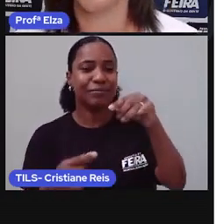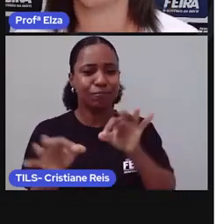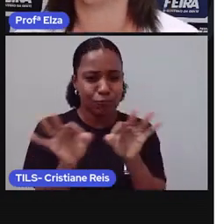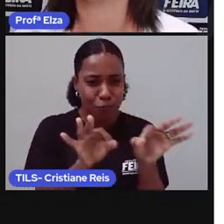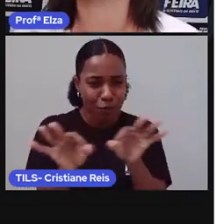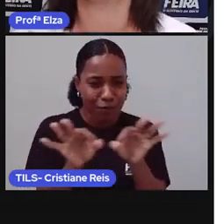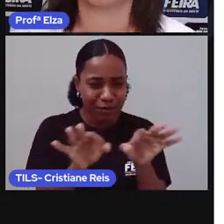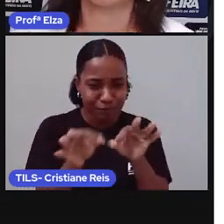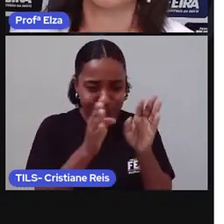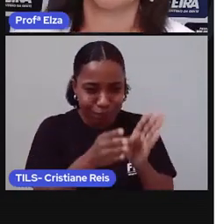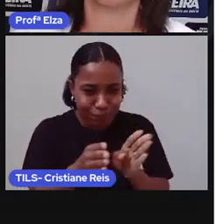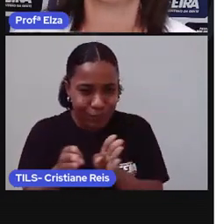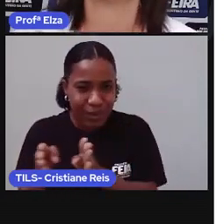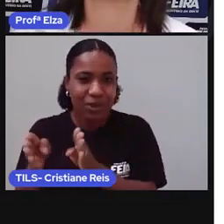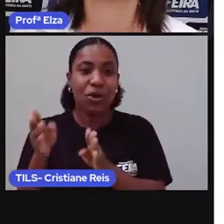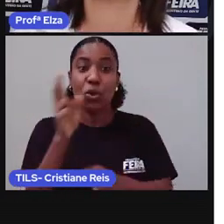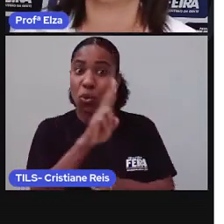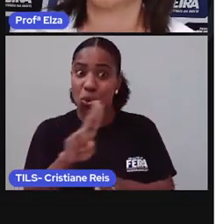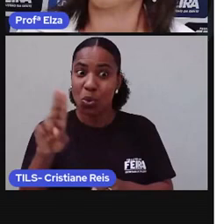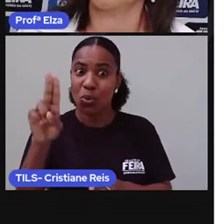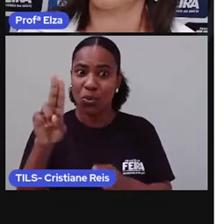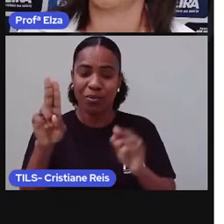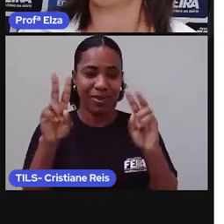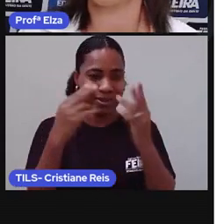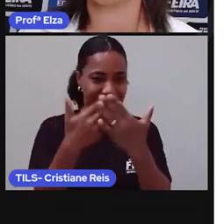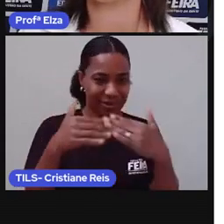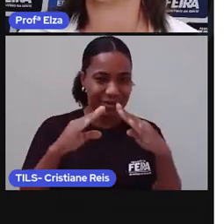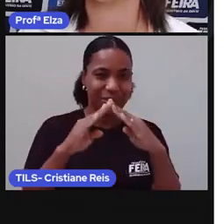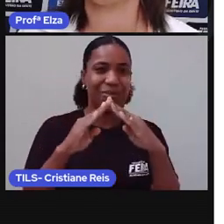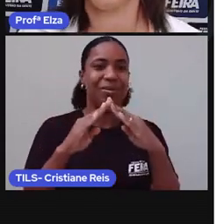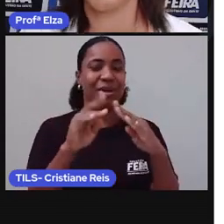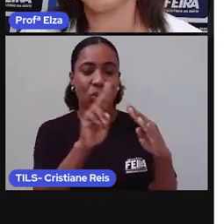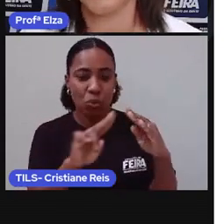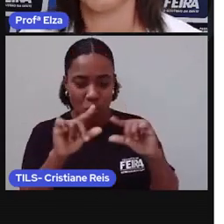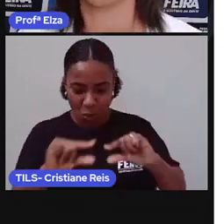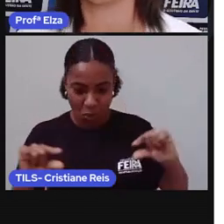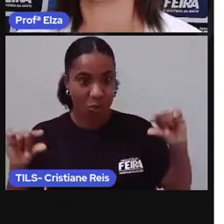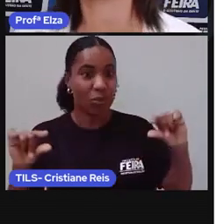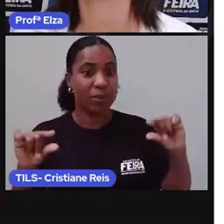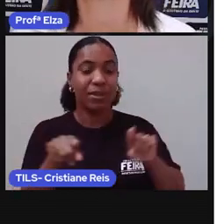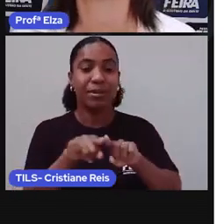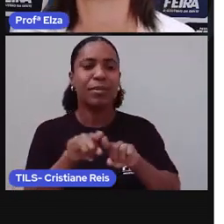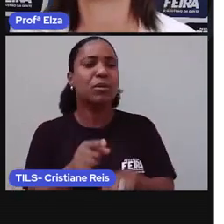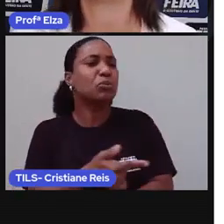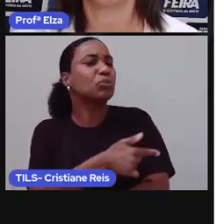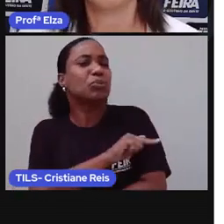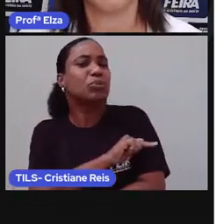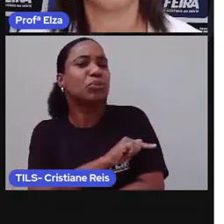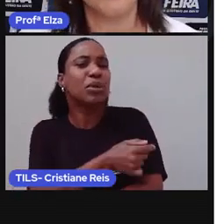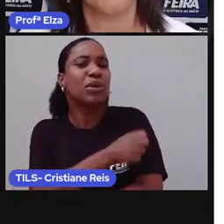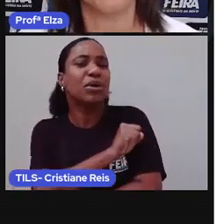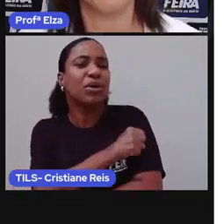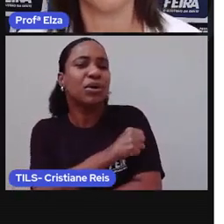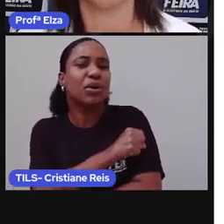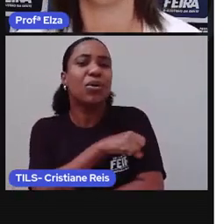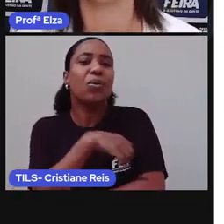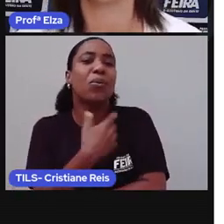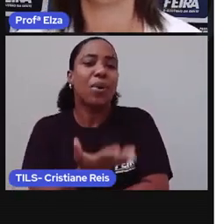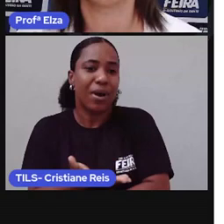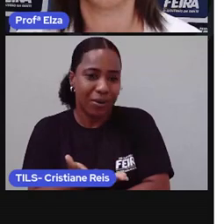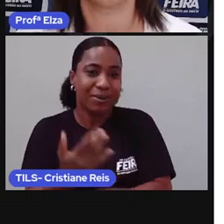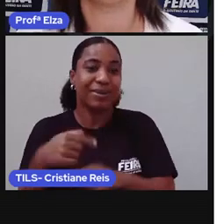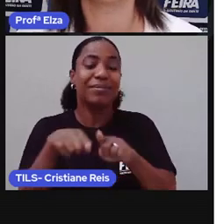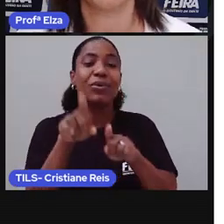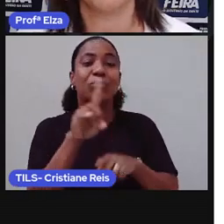Coloque o nome da escola, o seu nome completo, a série que você estuda e a data de nossa aula.